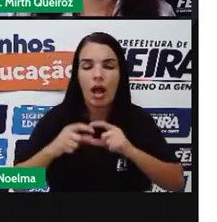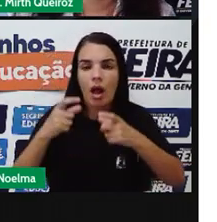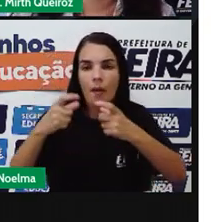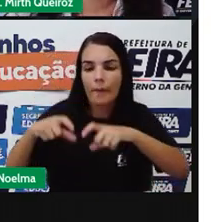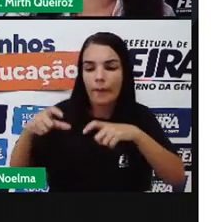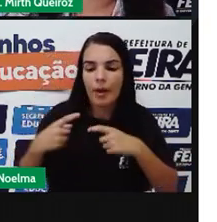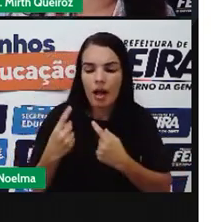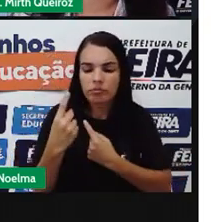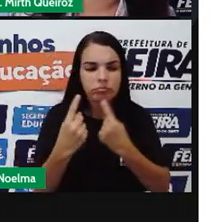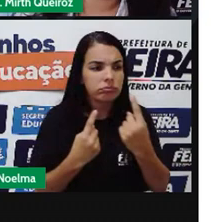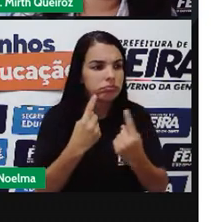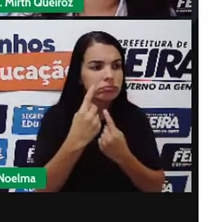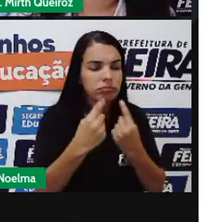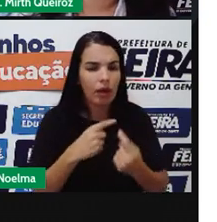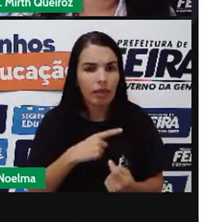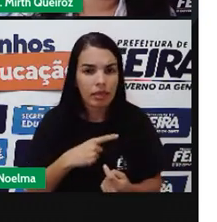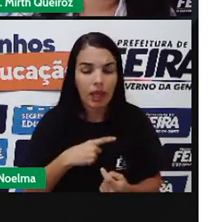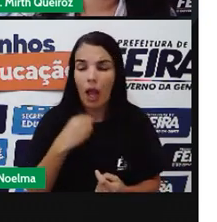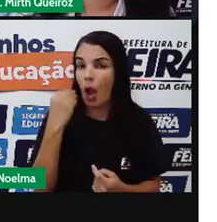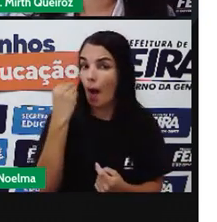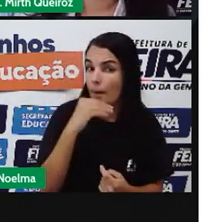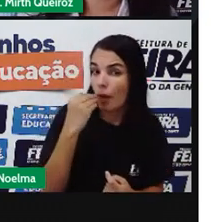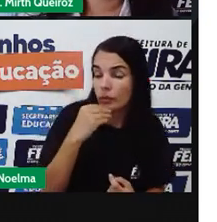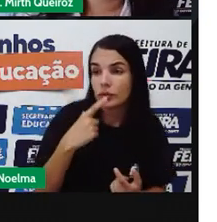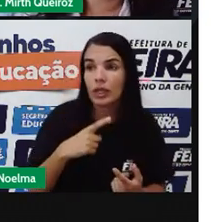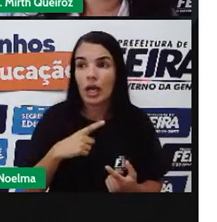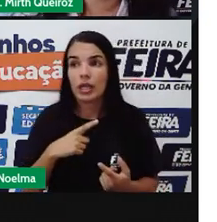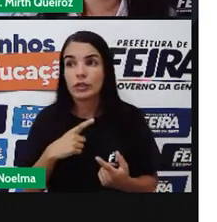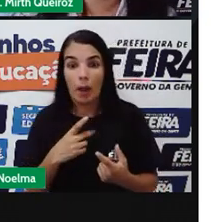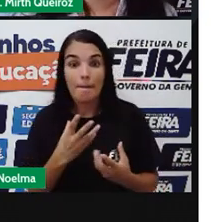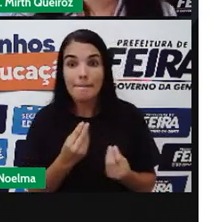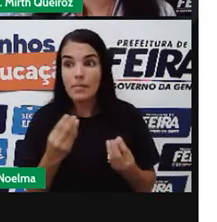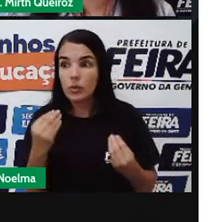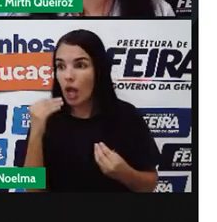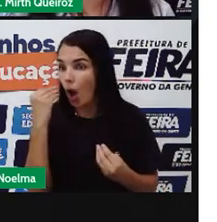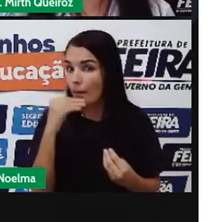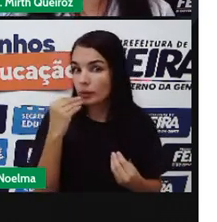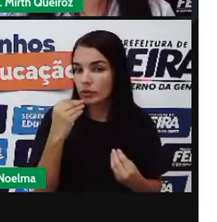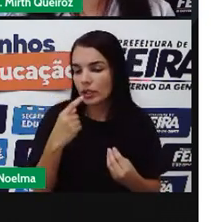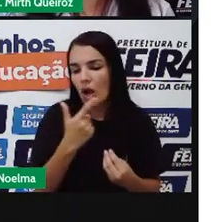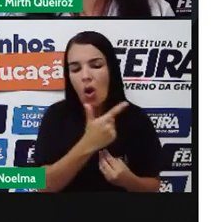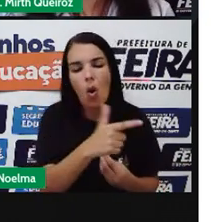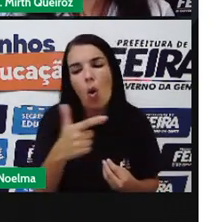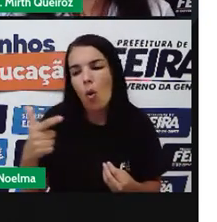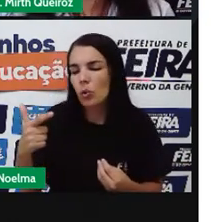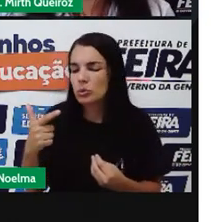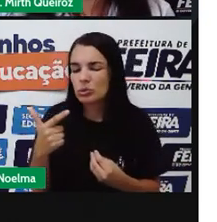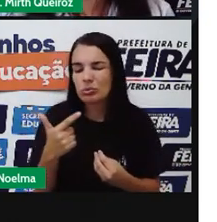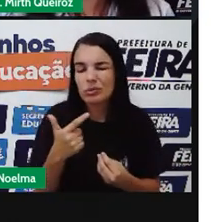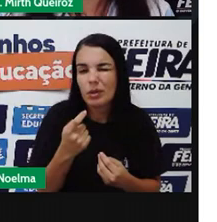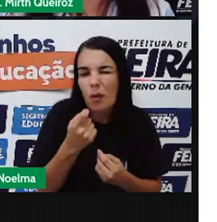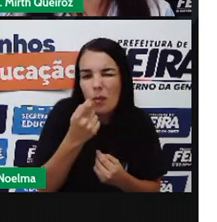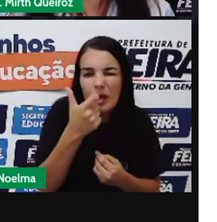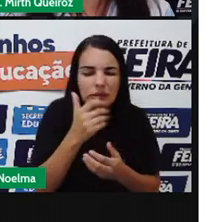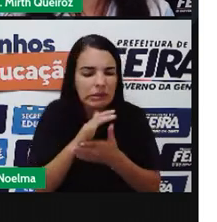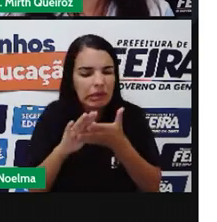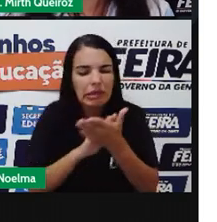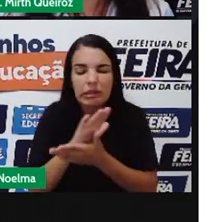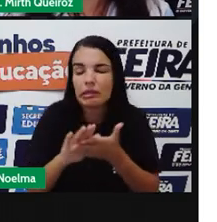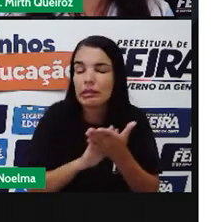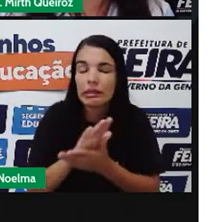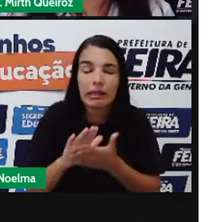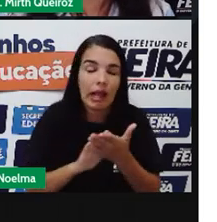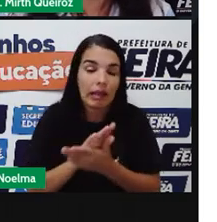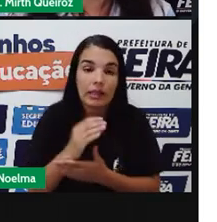Alguns tem oportunidade Muitas oportunidades E outros não tem quase nenhuma oportunidade Ou